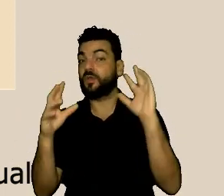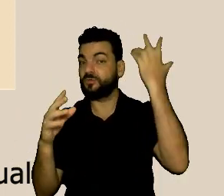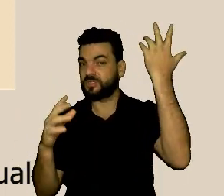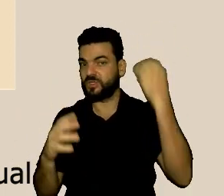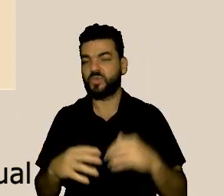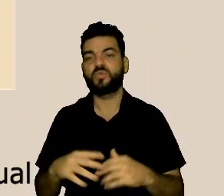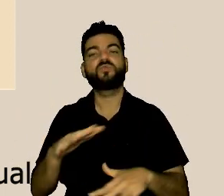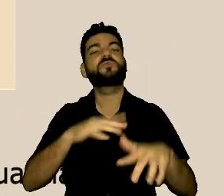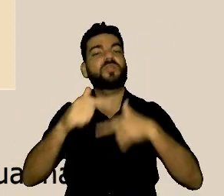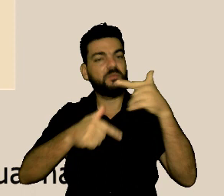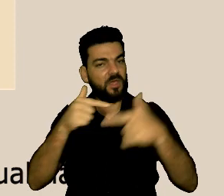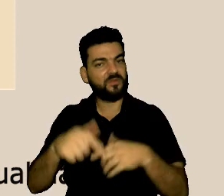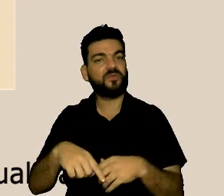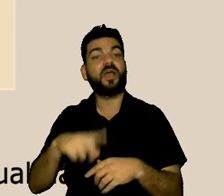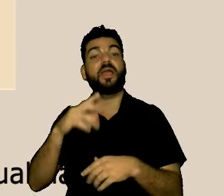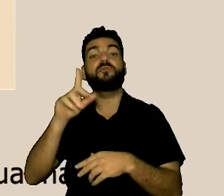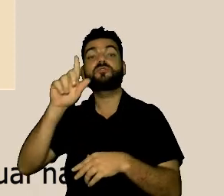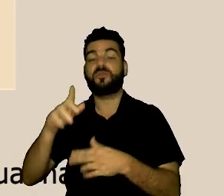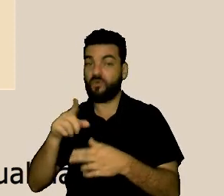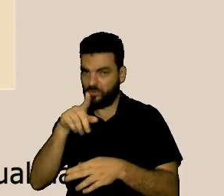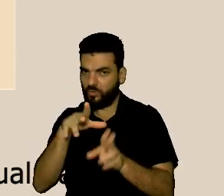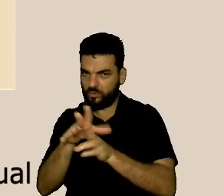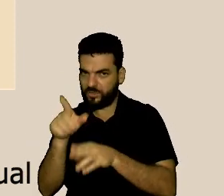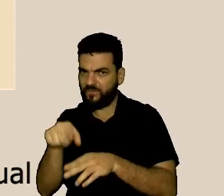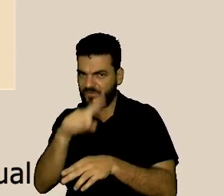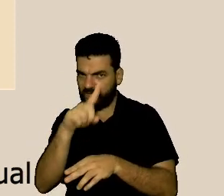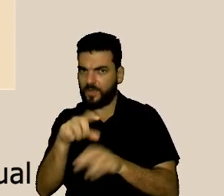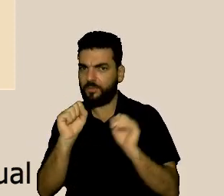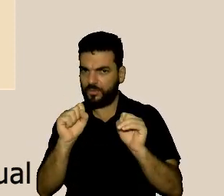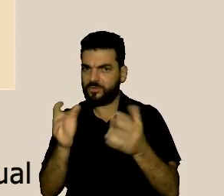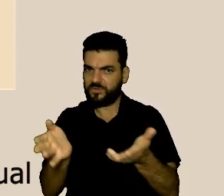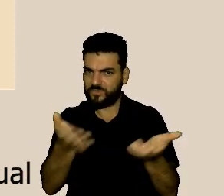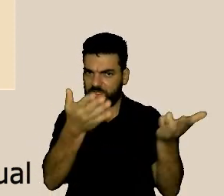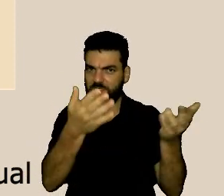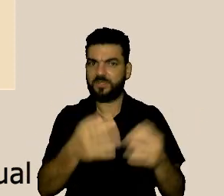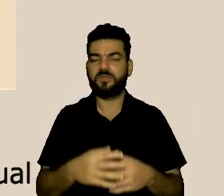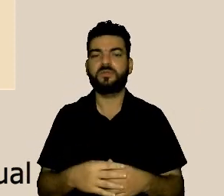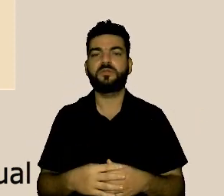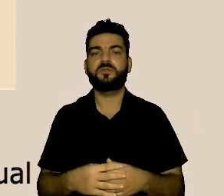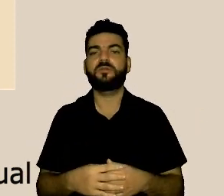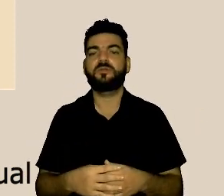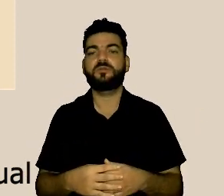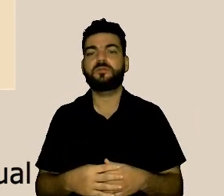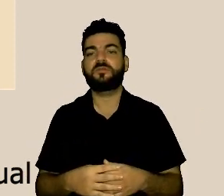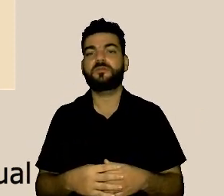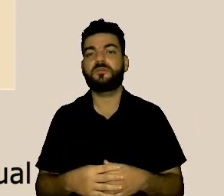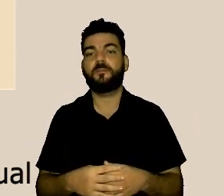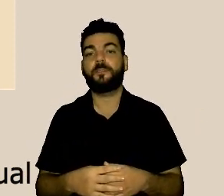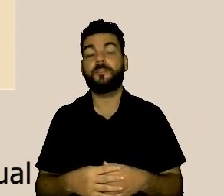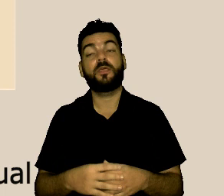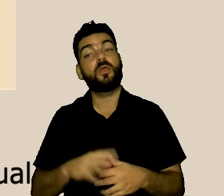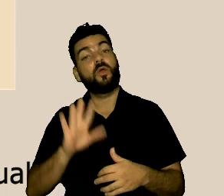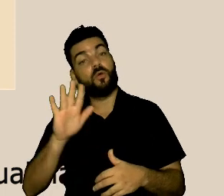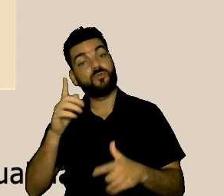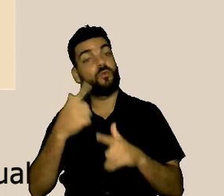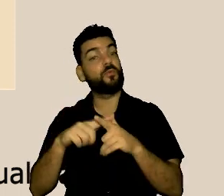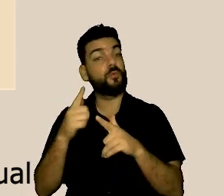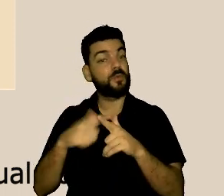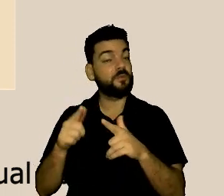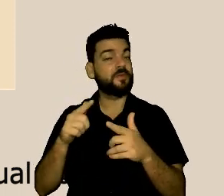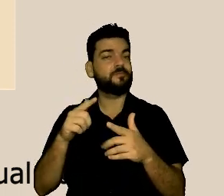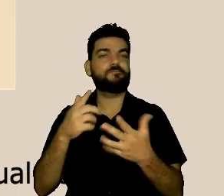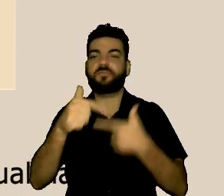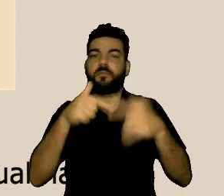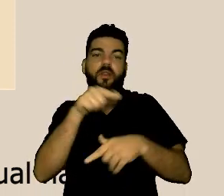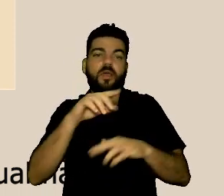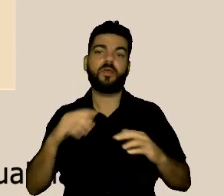ambiente de trabalho, esse gestor vai encaminhar esse servidor. Quase sempre, se esse problema é funcional, ele vai